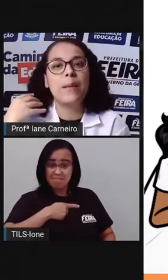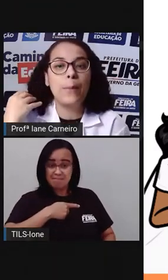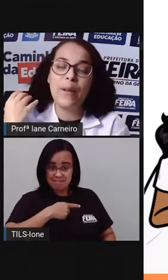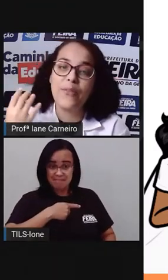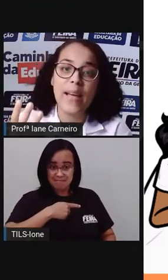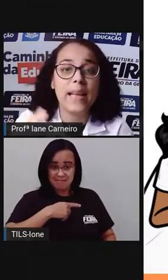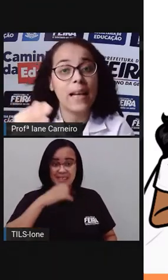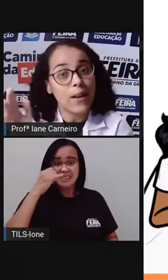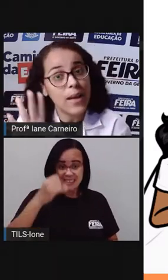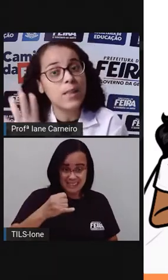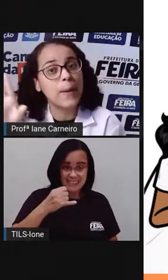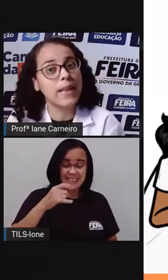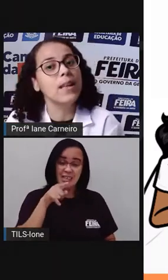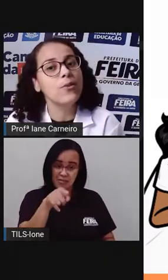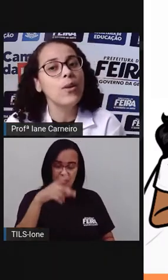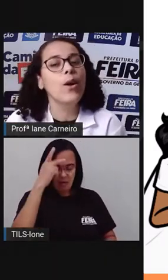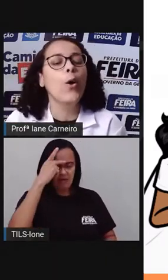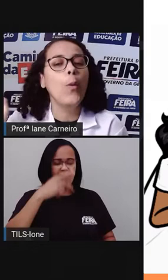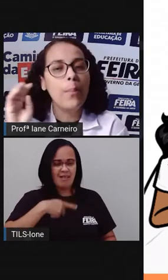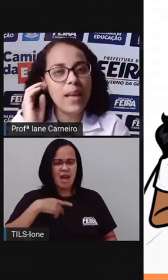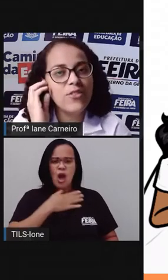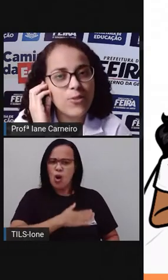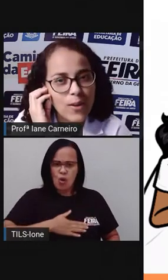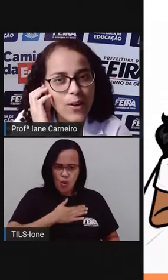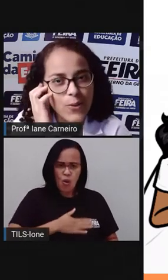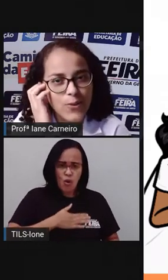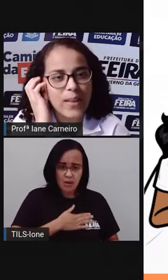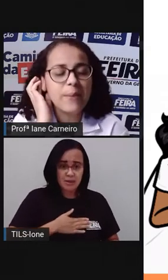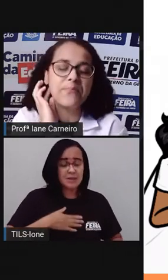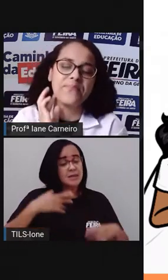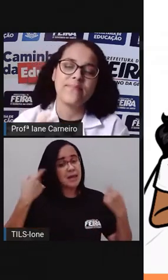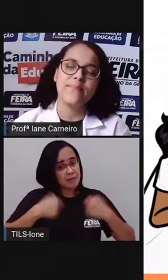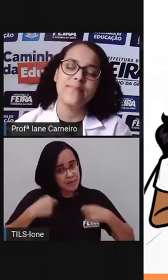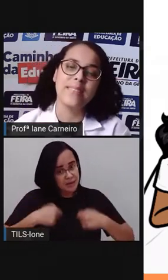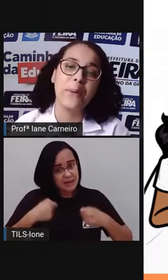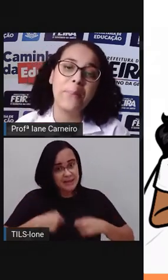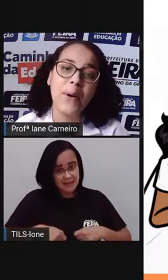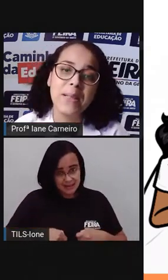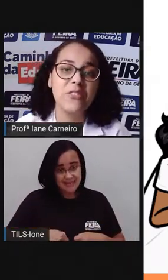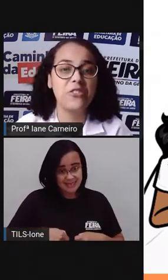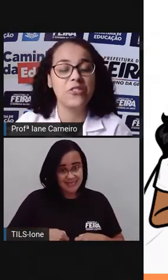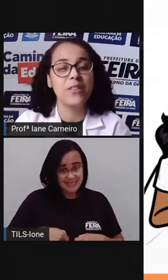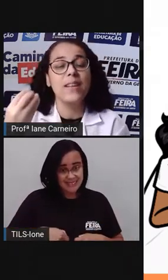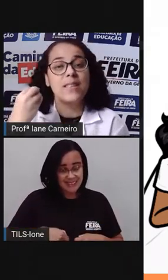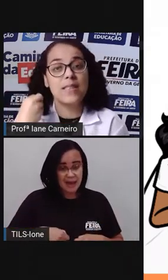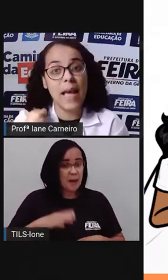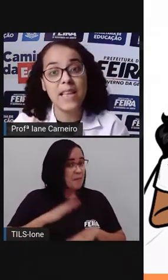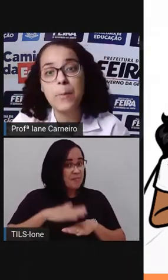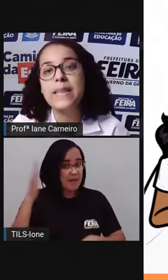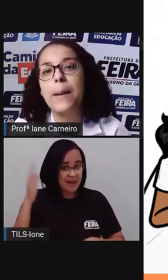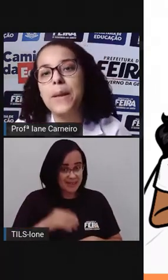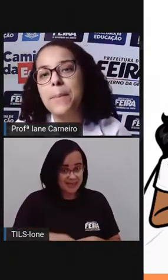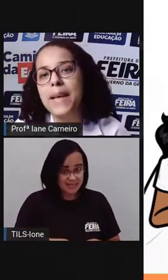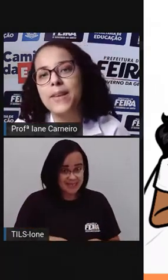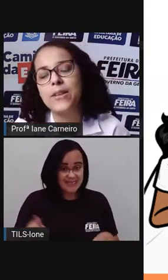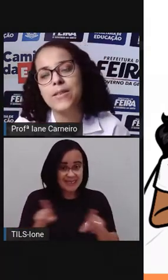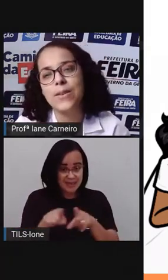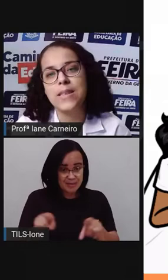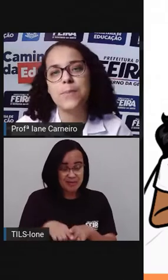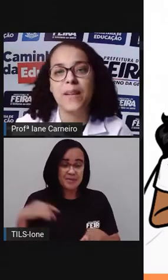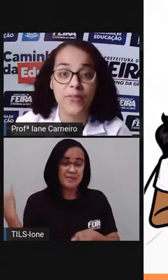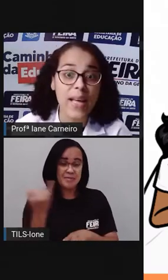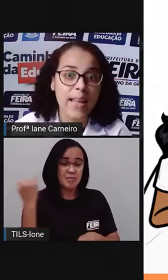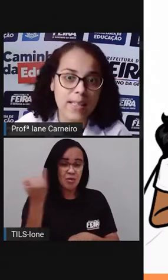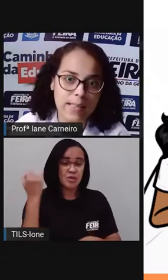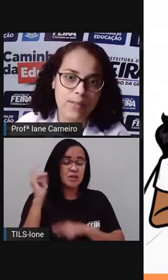você também prefere, claro, respeitando o ambiente do outro, né? Então, é importante a gente respeitar primeiro as